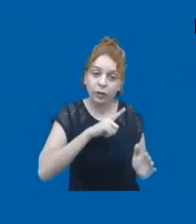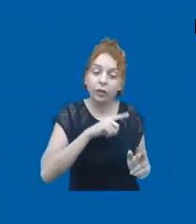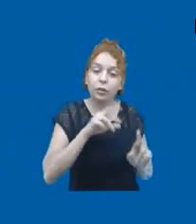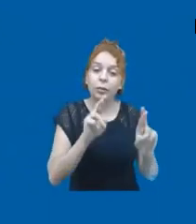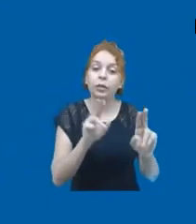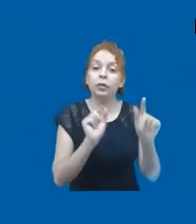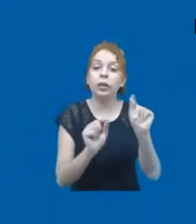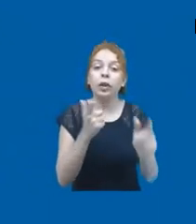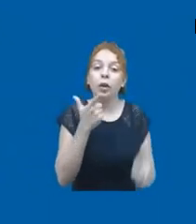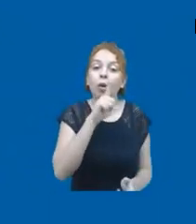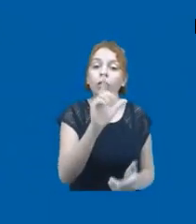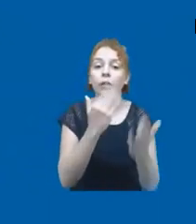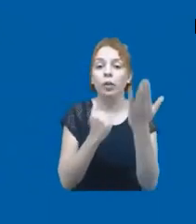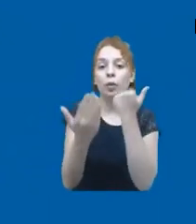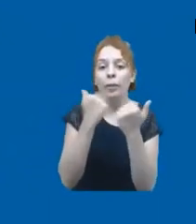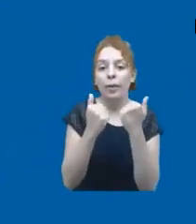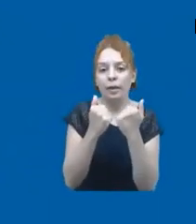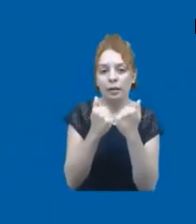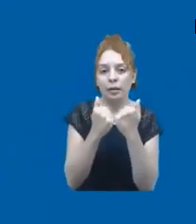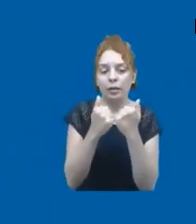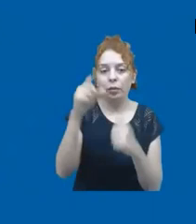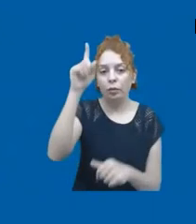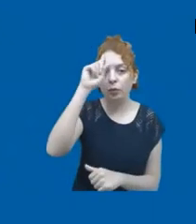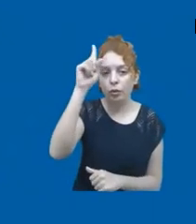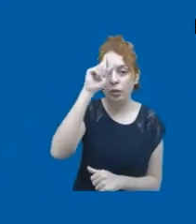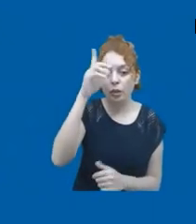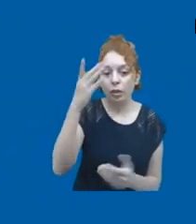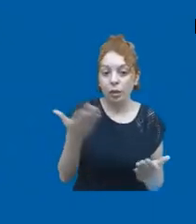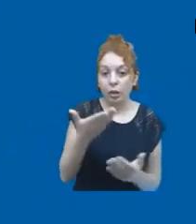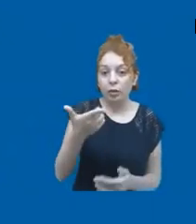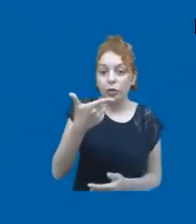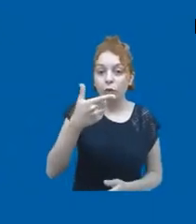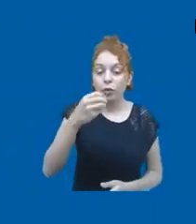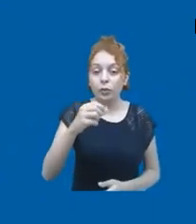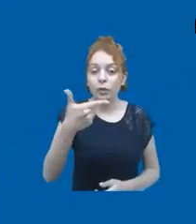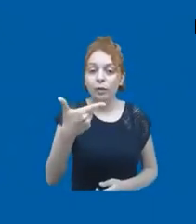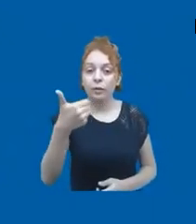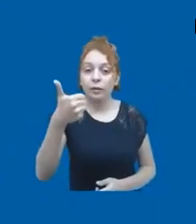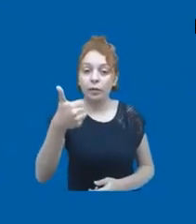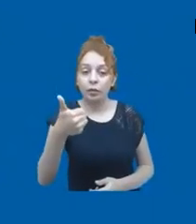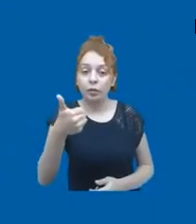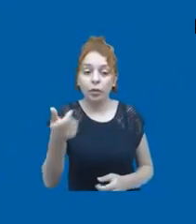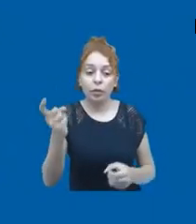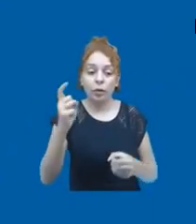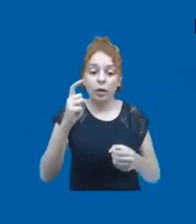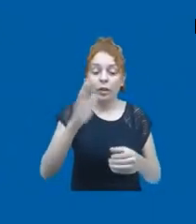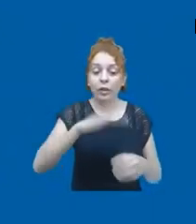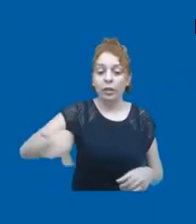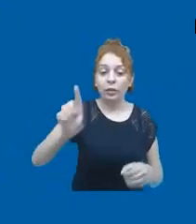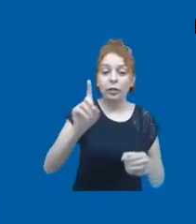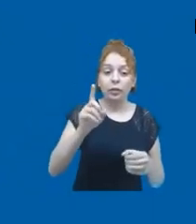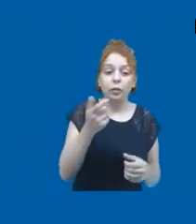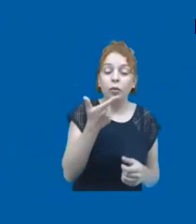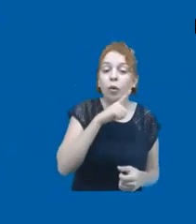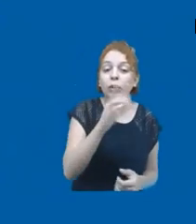do alimento daquele dia, nós estamos vendo em 2021, muitas crianças voltarem a não fazer as três